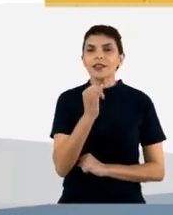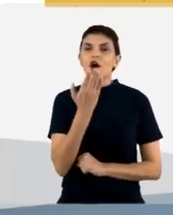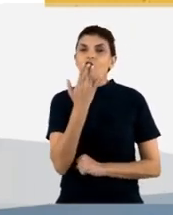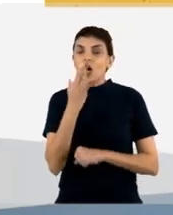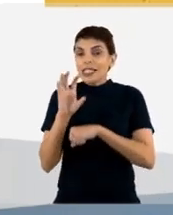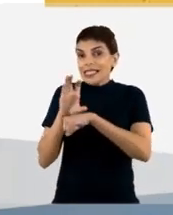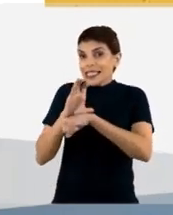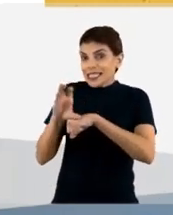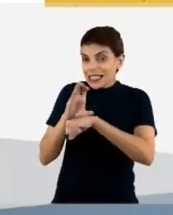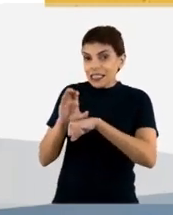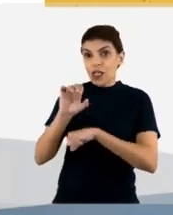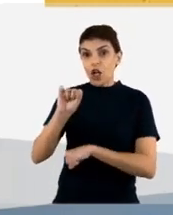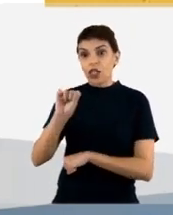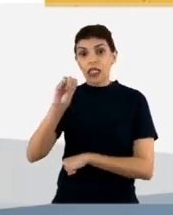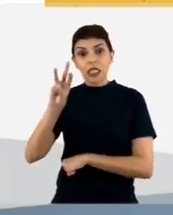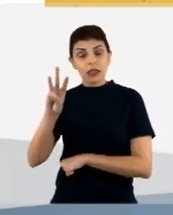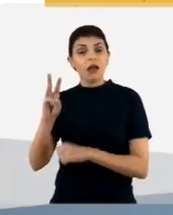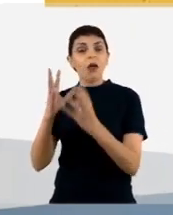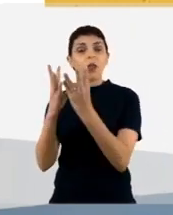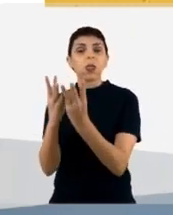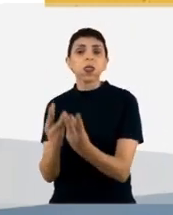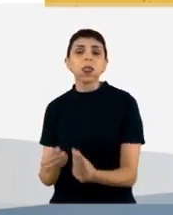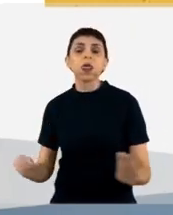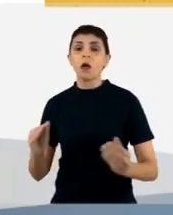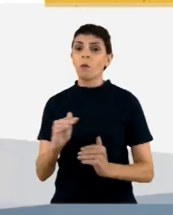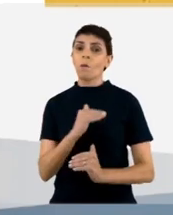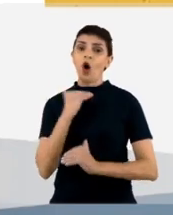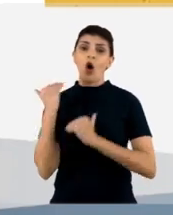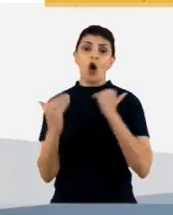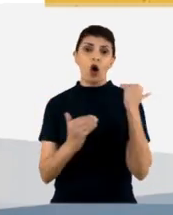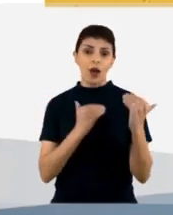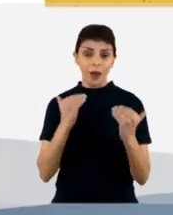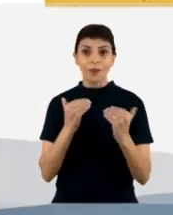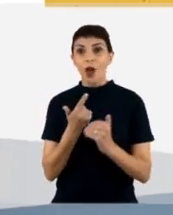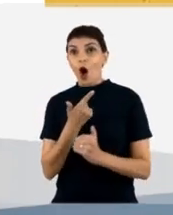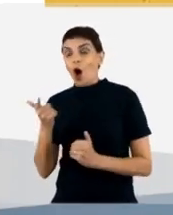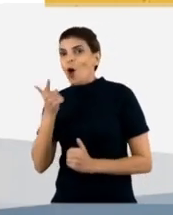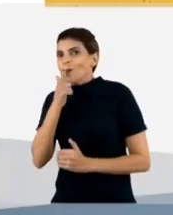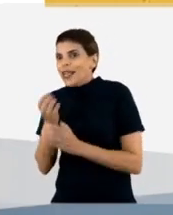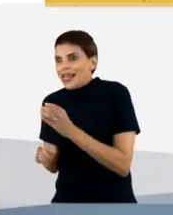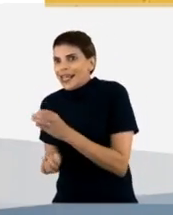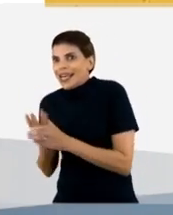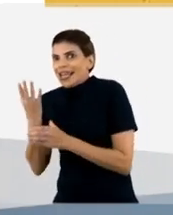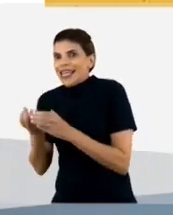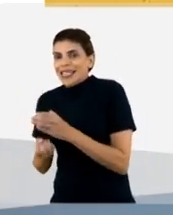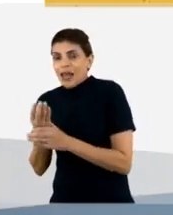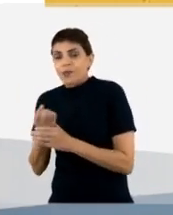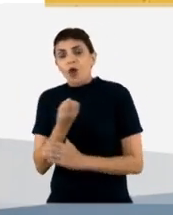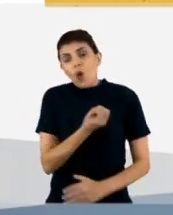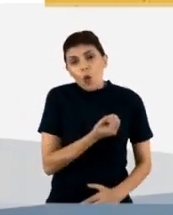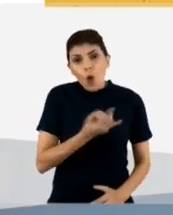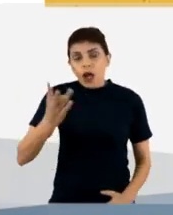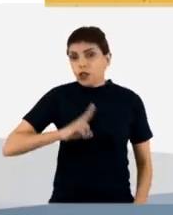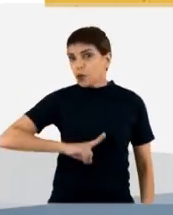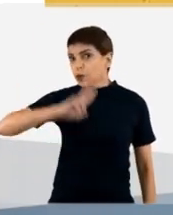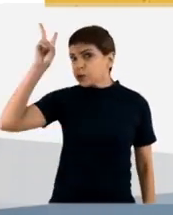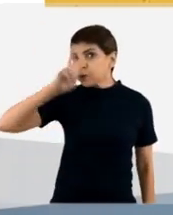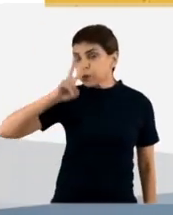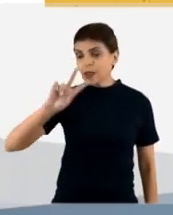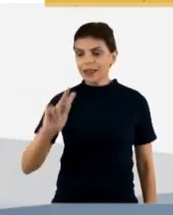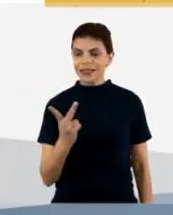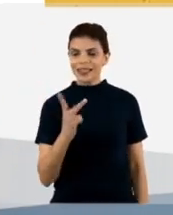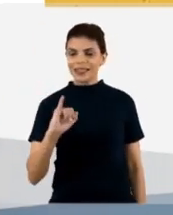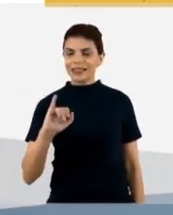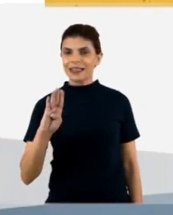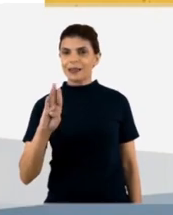em cinza, eles morrem. E uma outra parte, a gente consegue criar. Então, assim, de uma quantidade enorme de hibridomas,